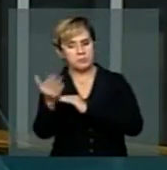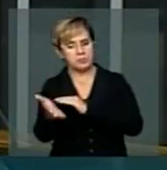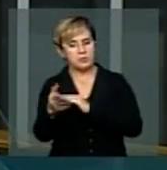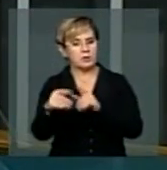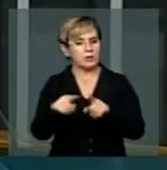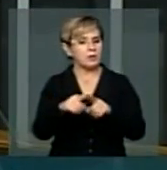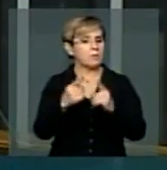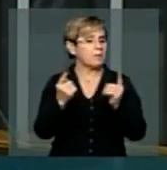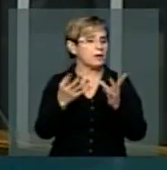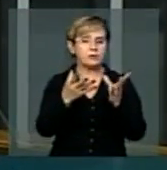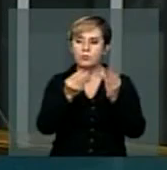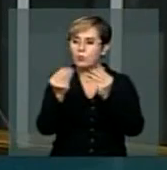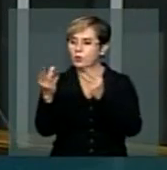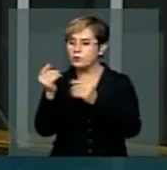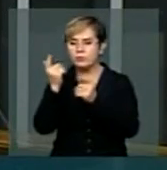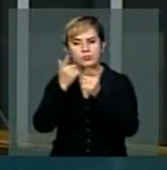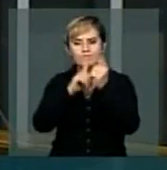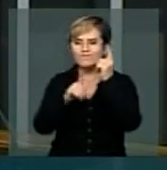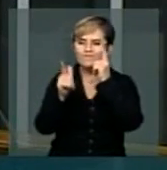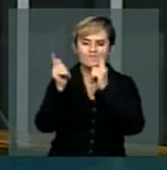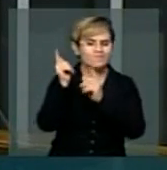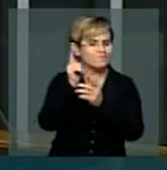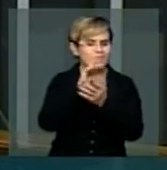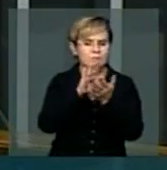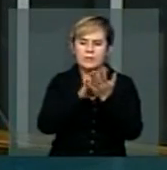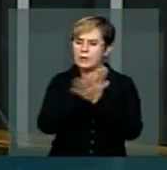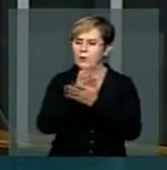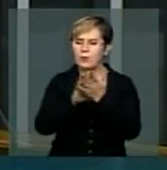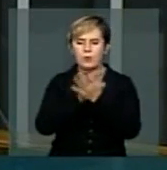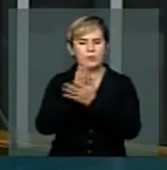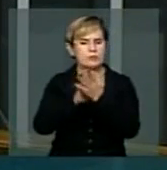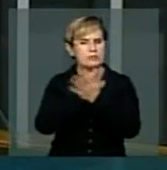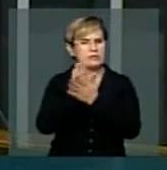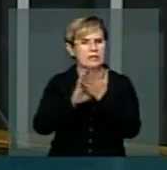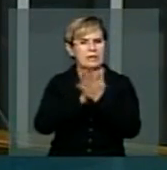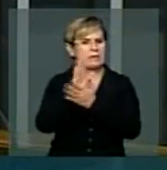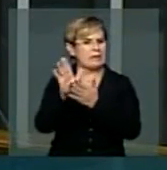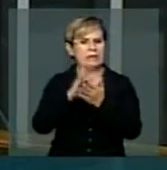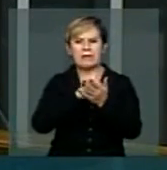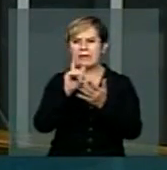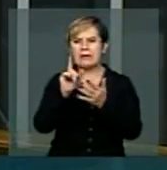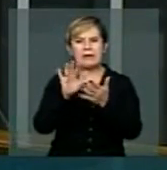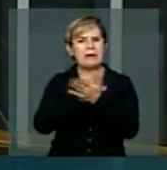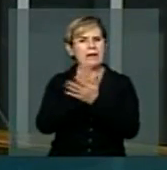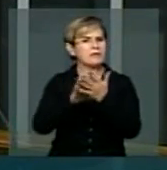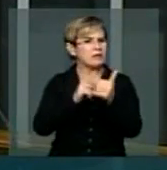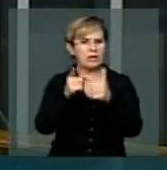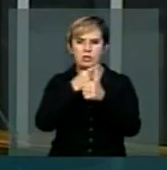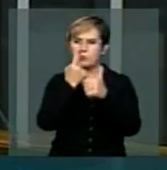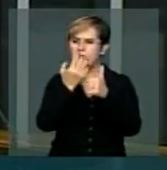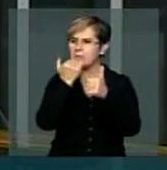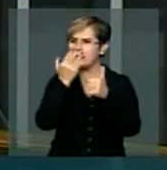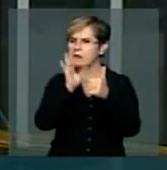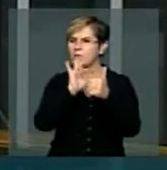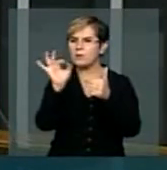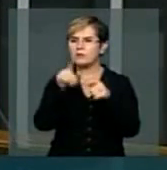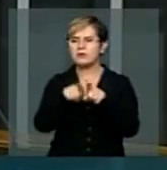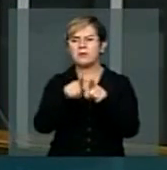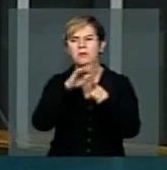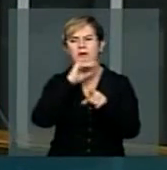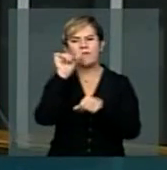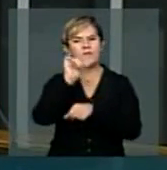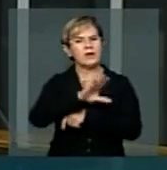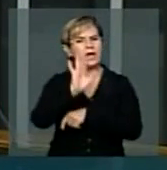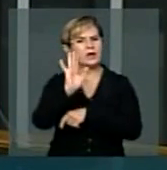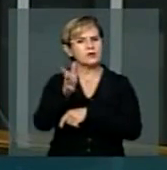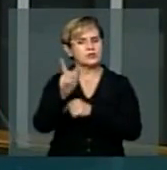infelizmente, não conseguem dar conta nem deste primeiro item, a alimentação. O